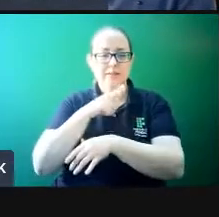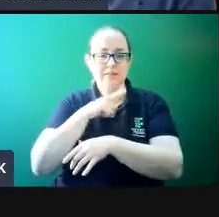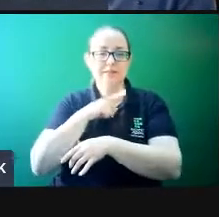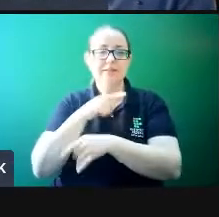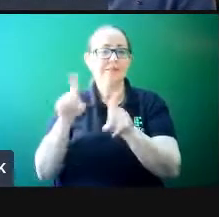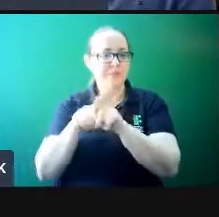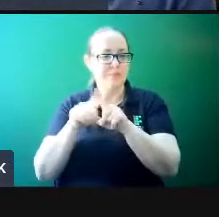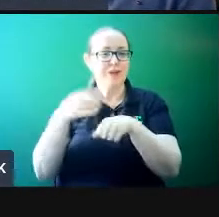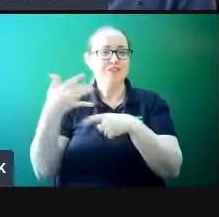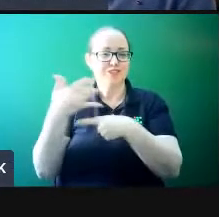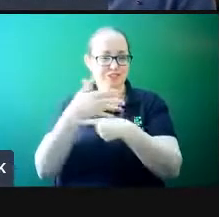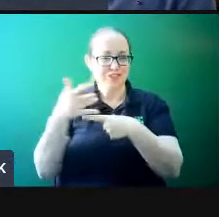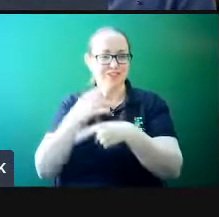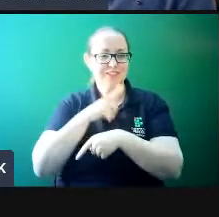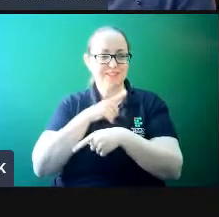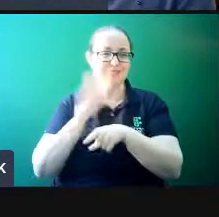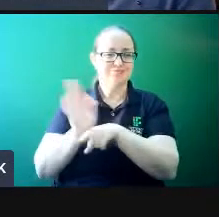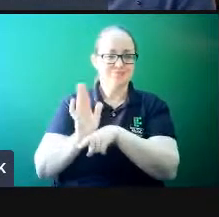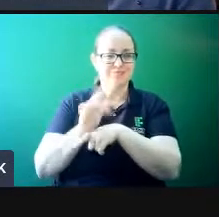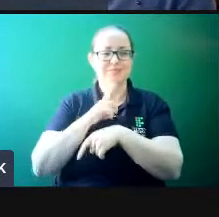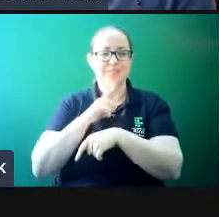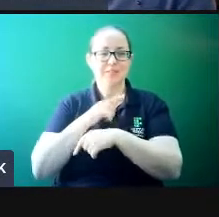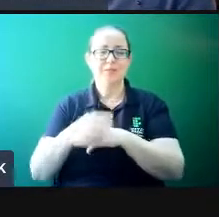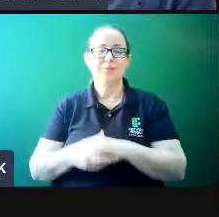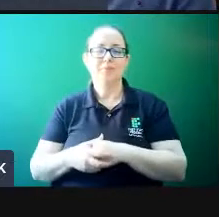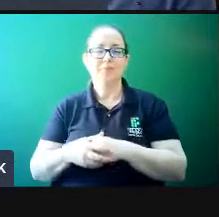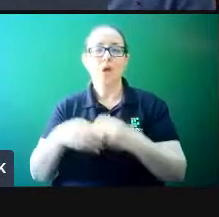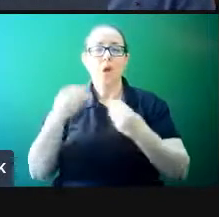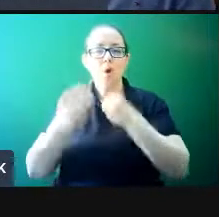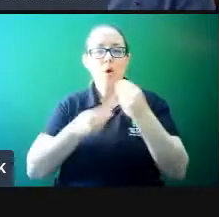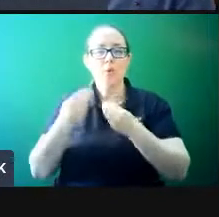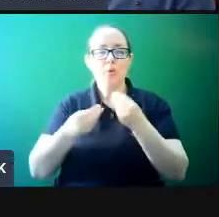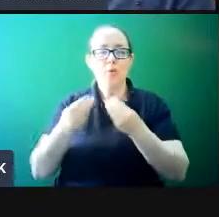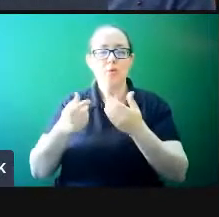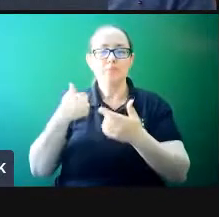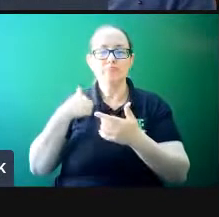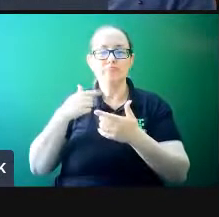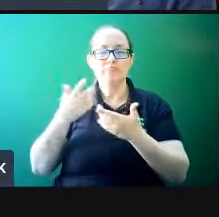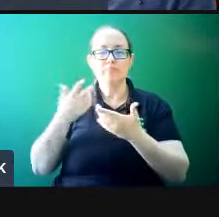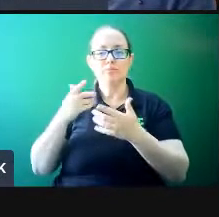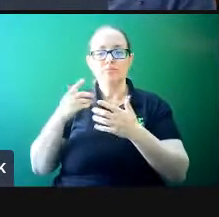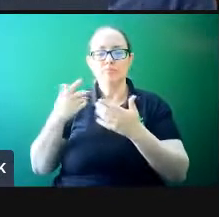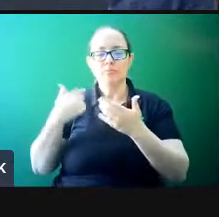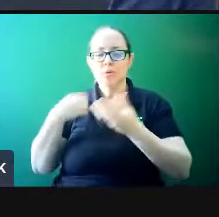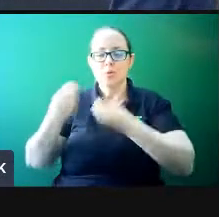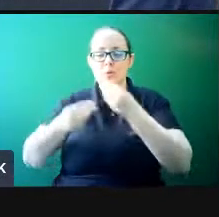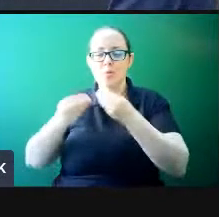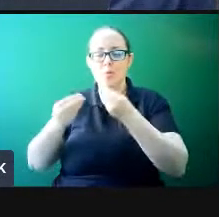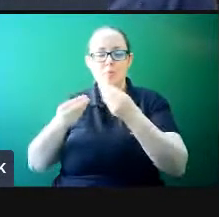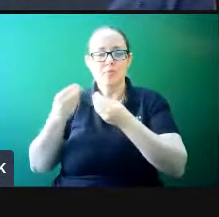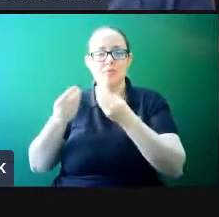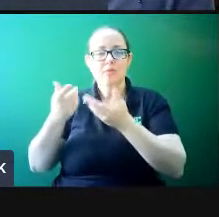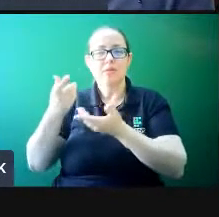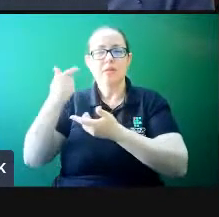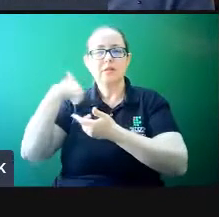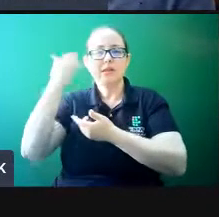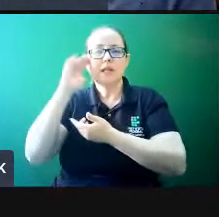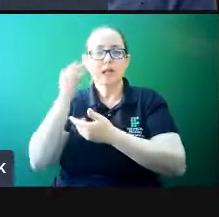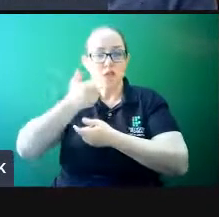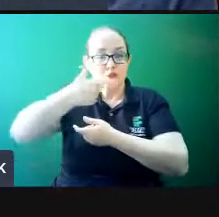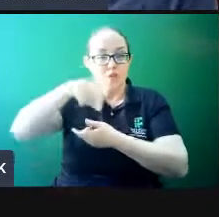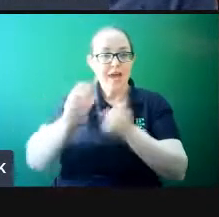mais essa questão do entortar, quebrar e mesclar. E brinca, inclusive, que a gente não cria, a gente